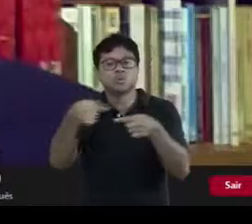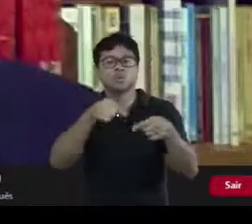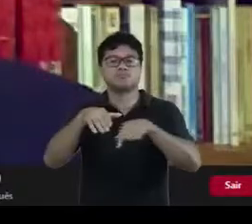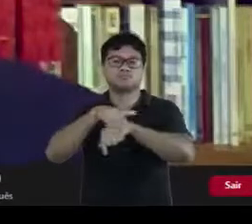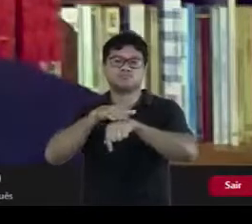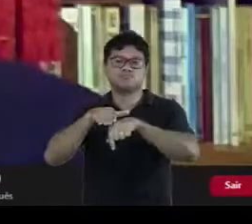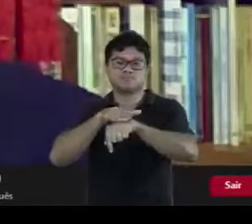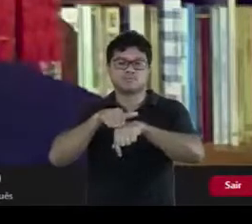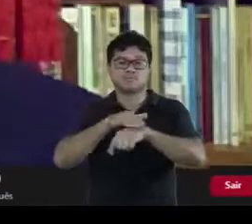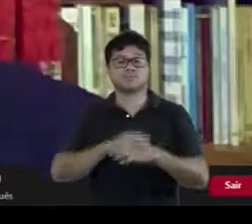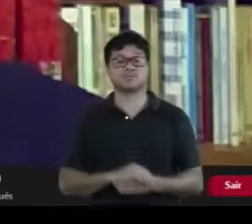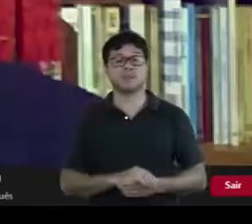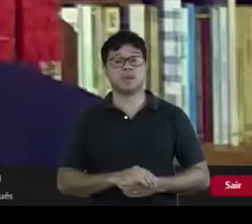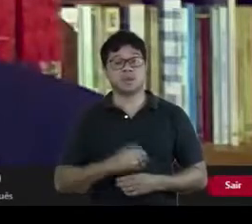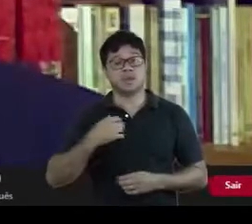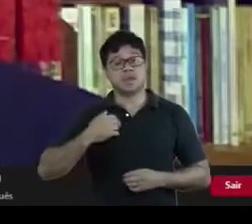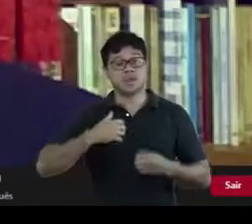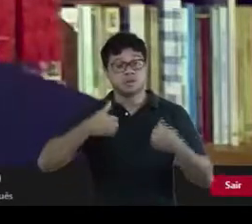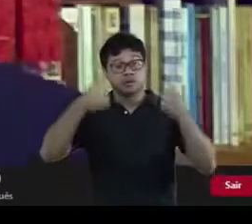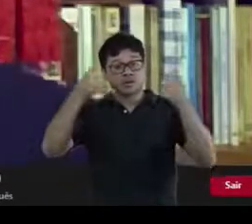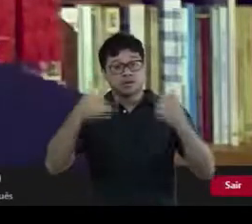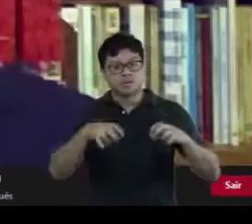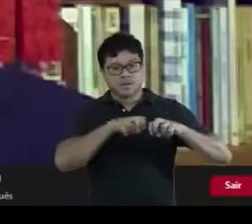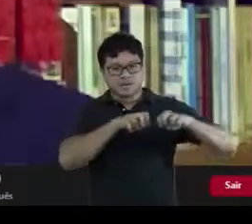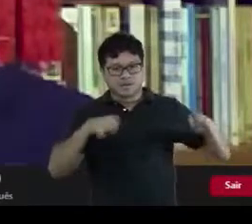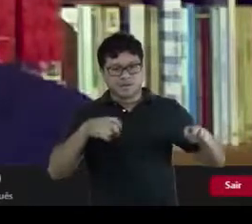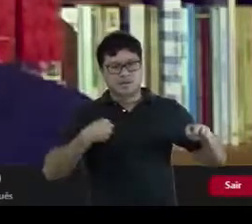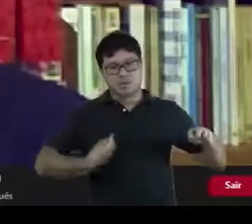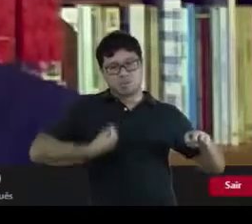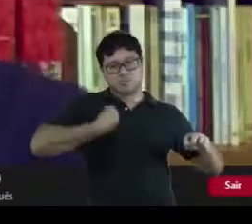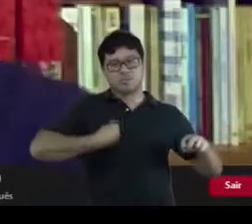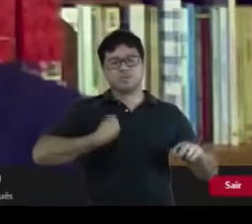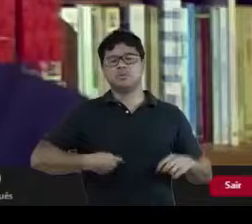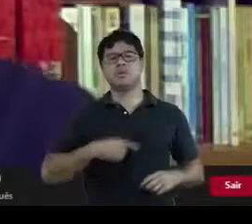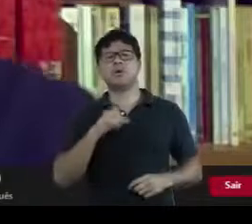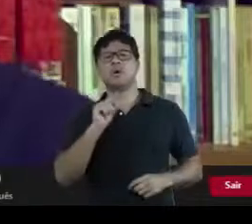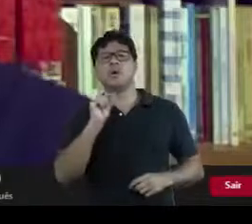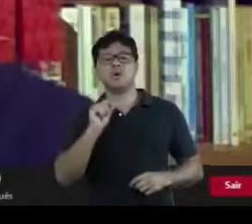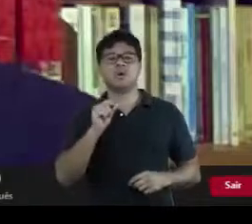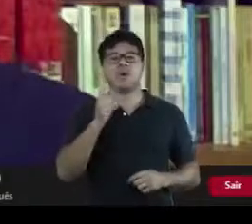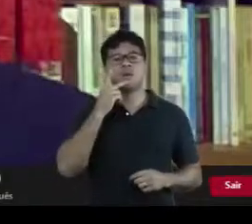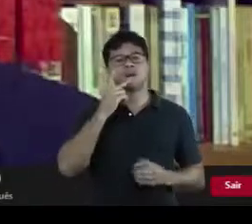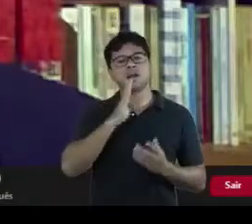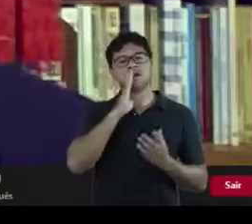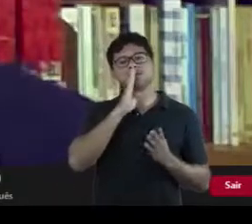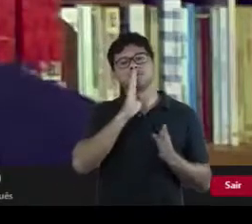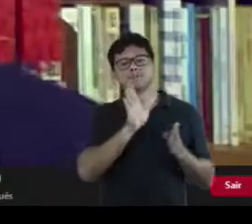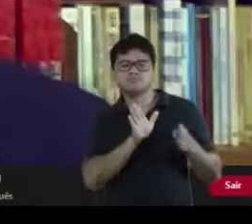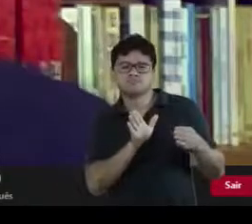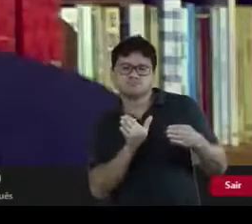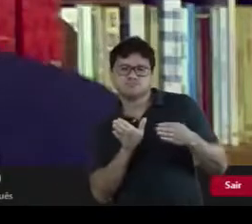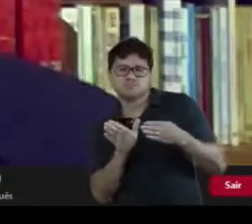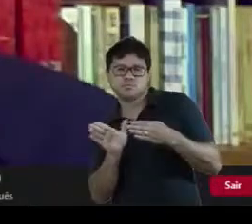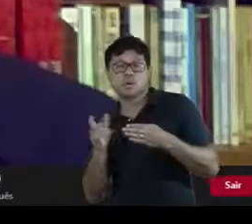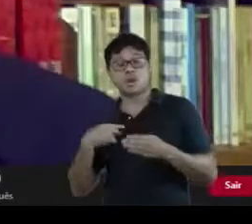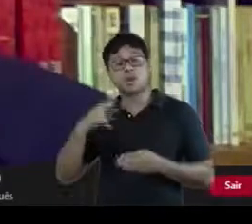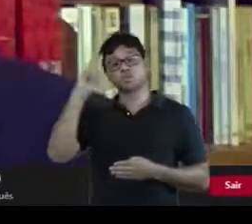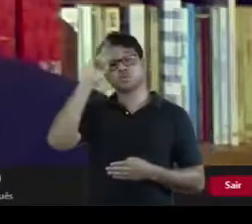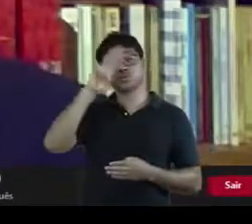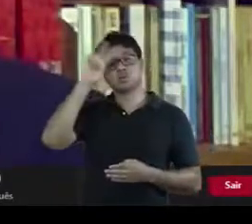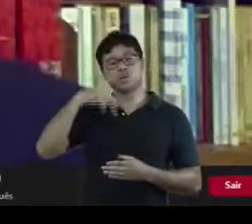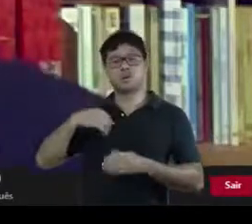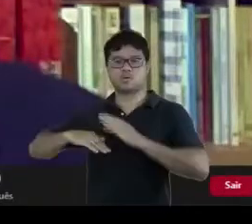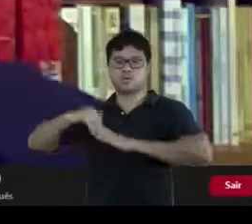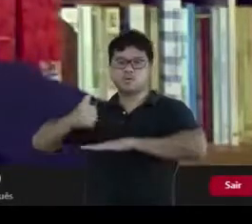A minha intervenção nessa mesa vai ser um pouco desviante, posto que eu sou historiador,